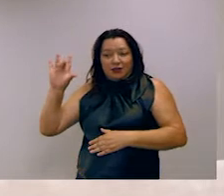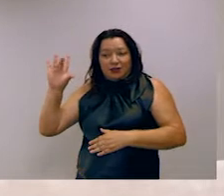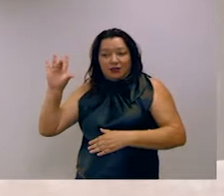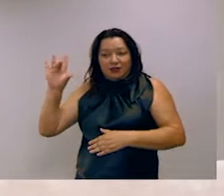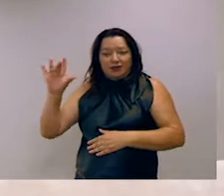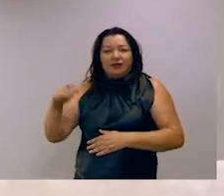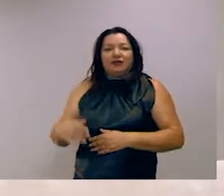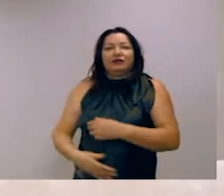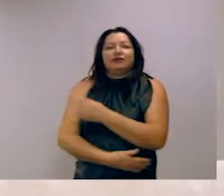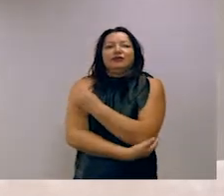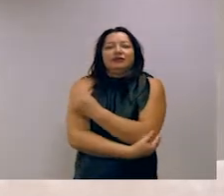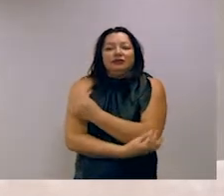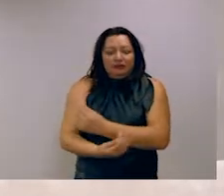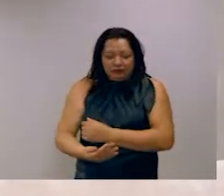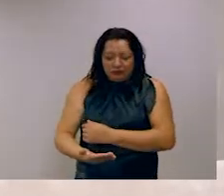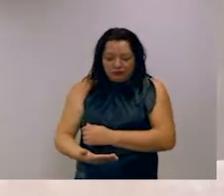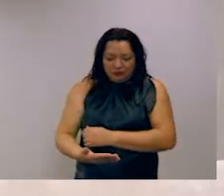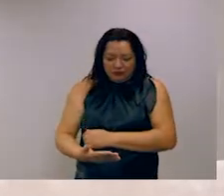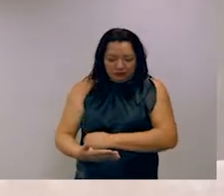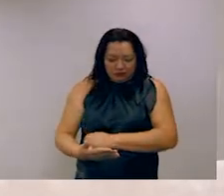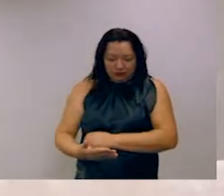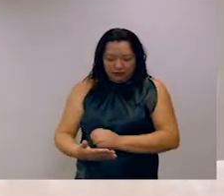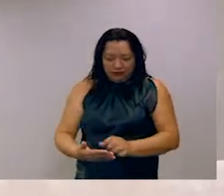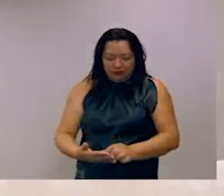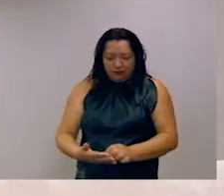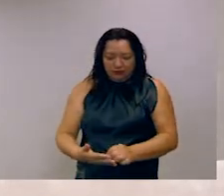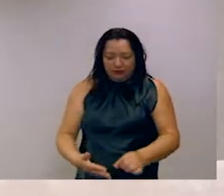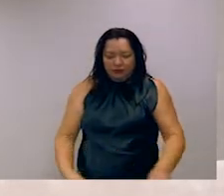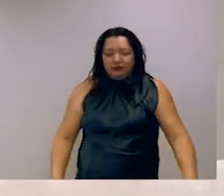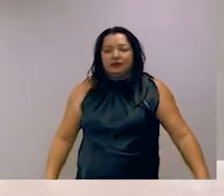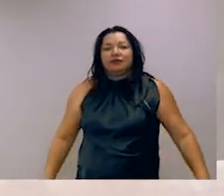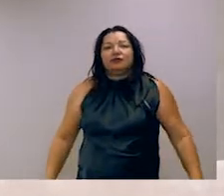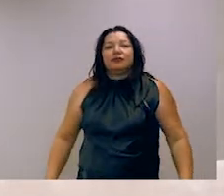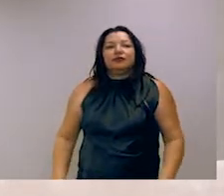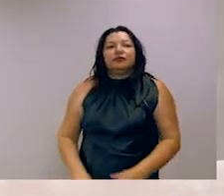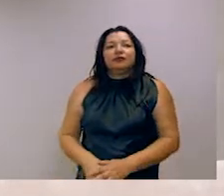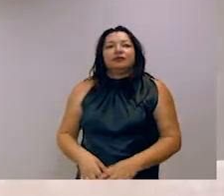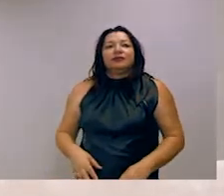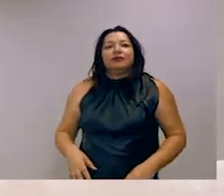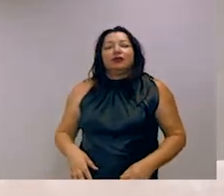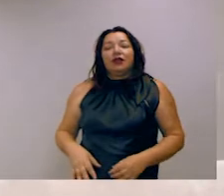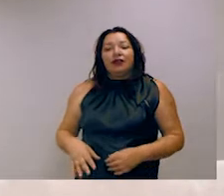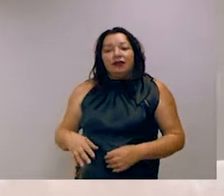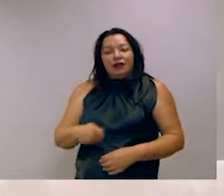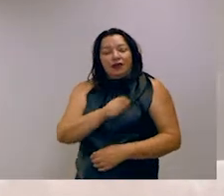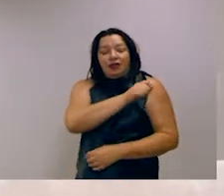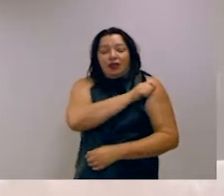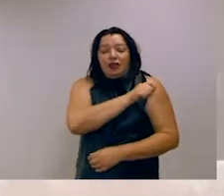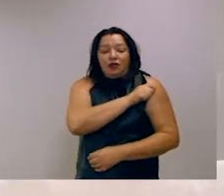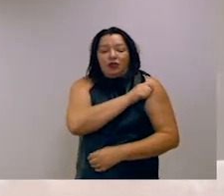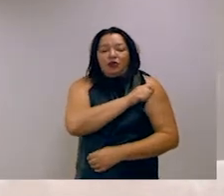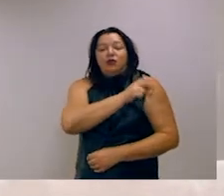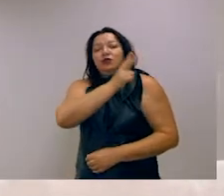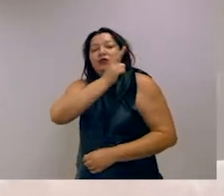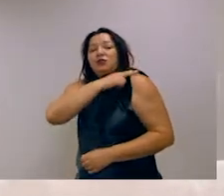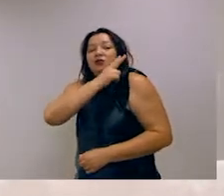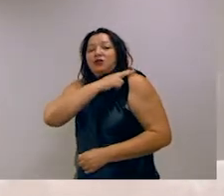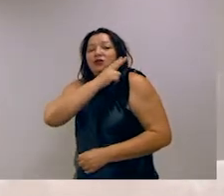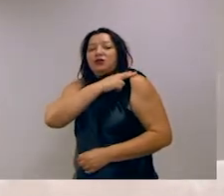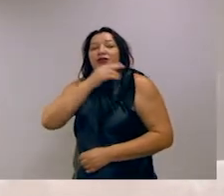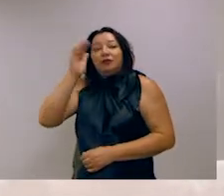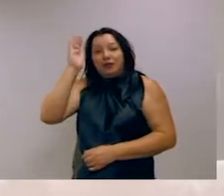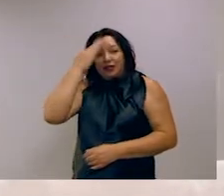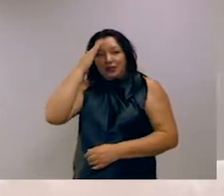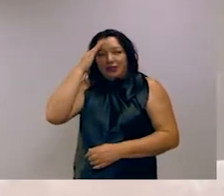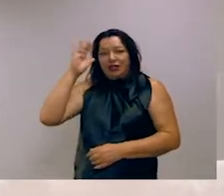chineses usando o inglês para alunos chineses, agora são alunos de nível médio para compreensão de